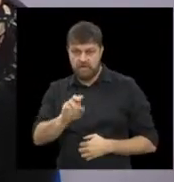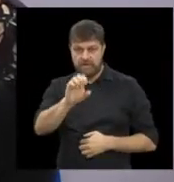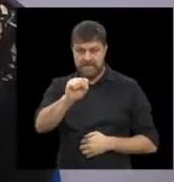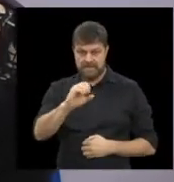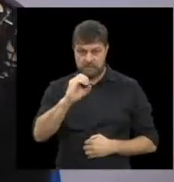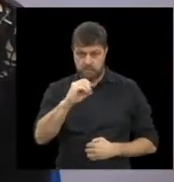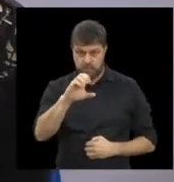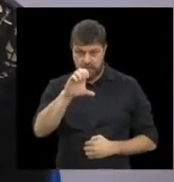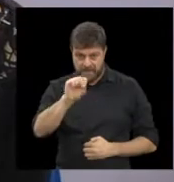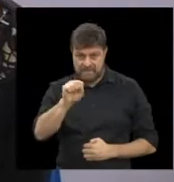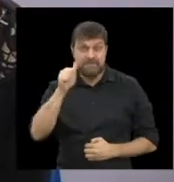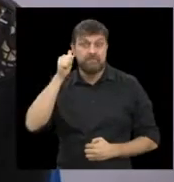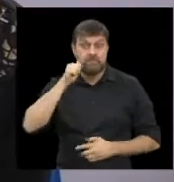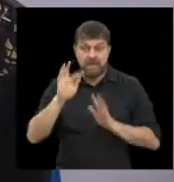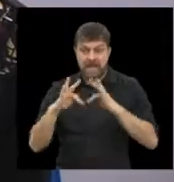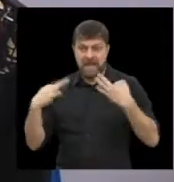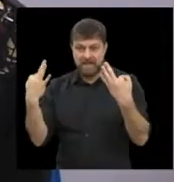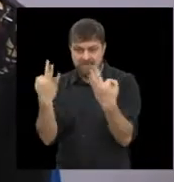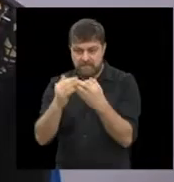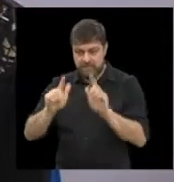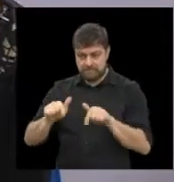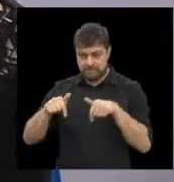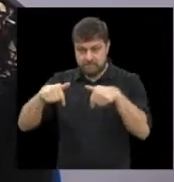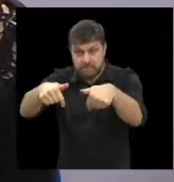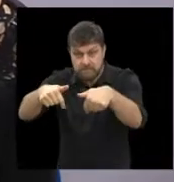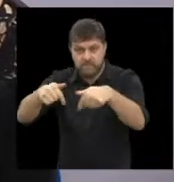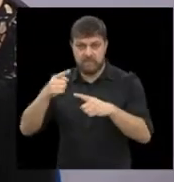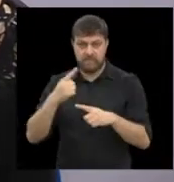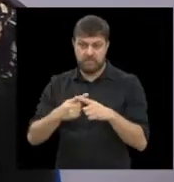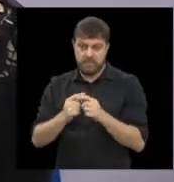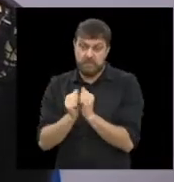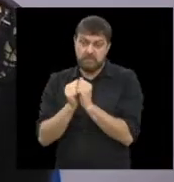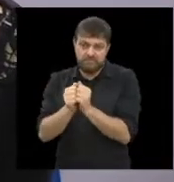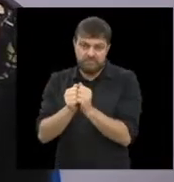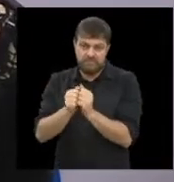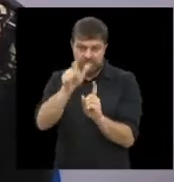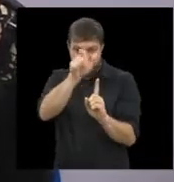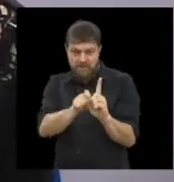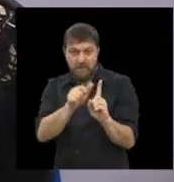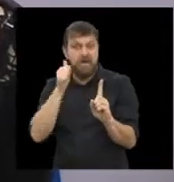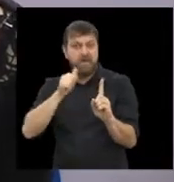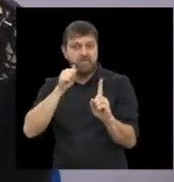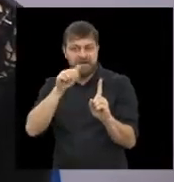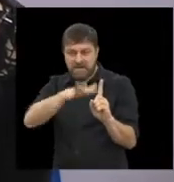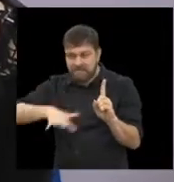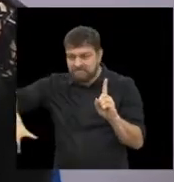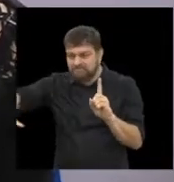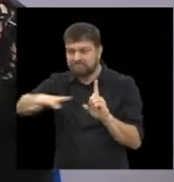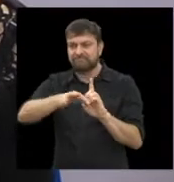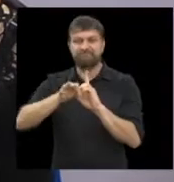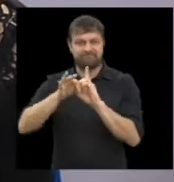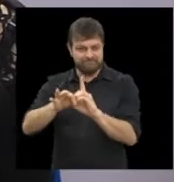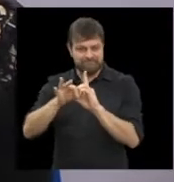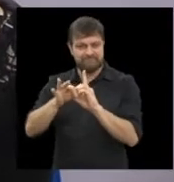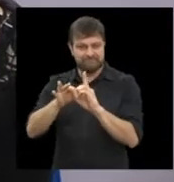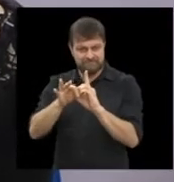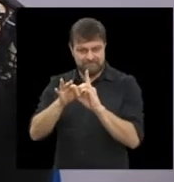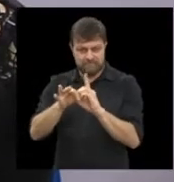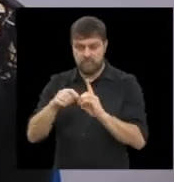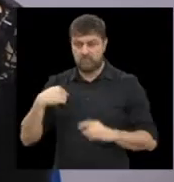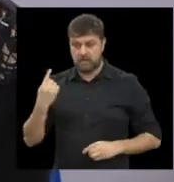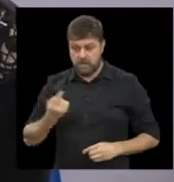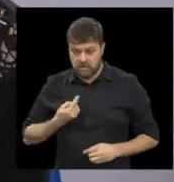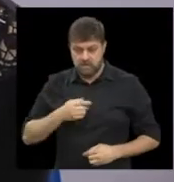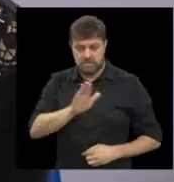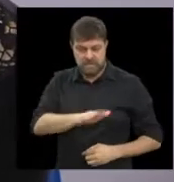Ação Mulher e Família, exatamente porque junto com a mulher temos a família. Então, hoje atendemos